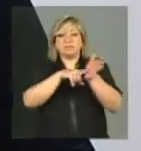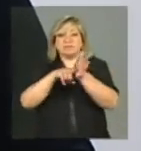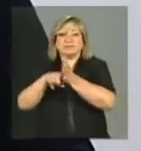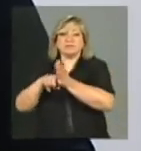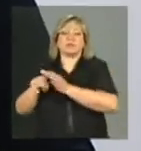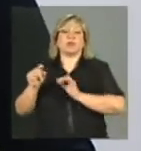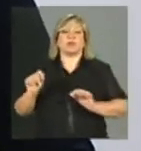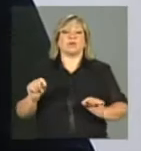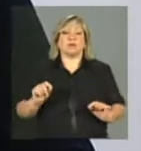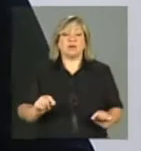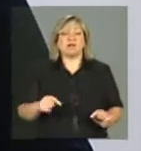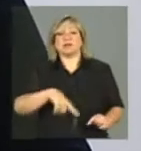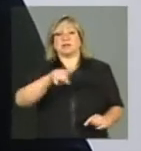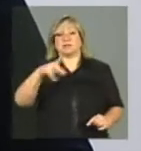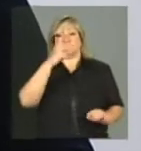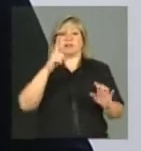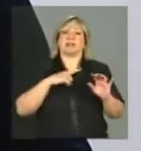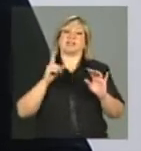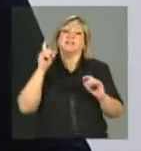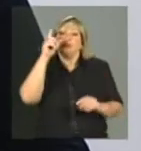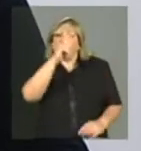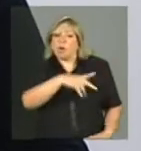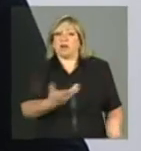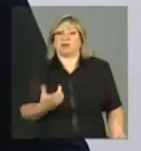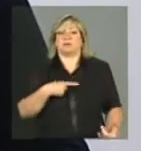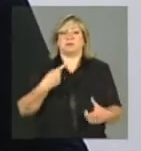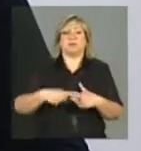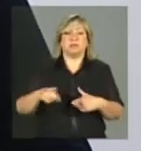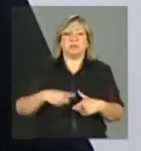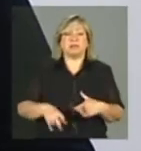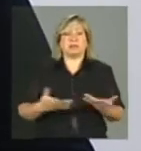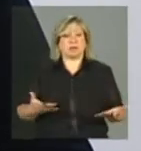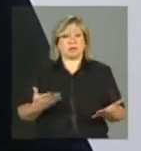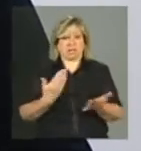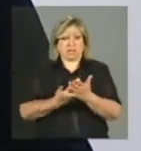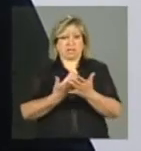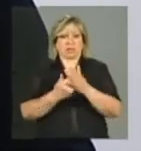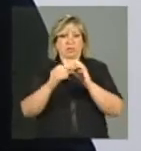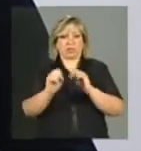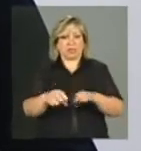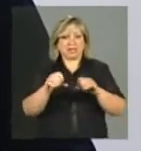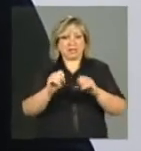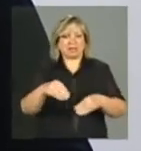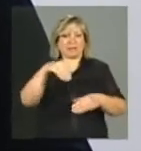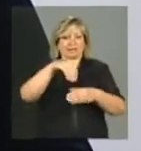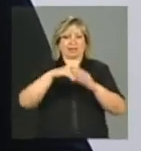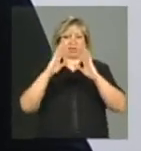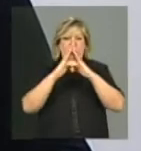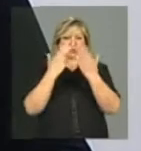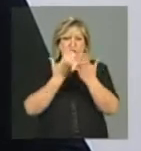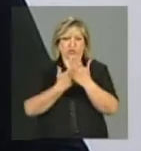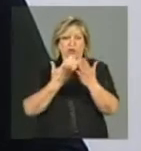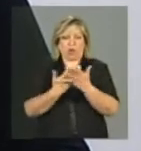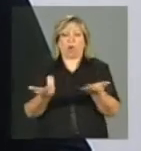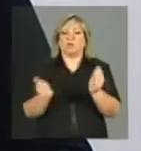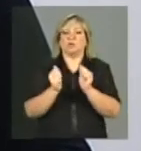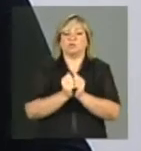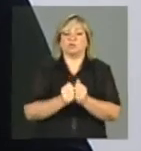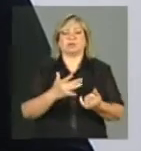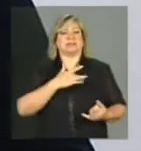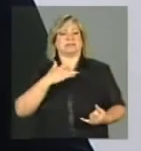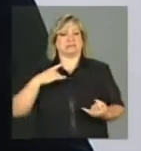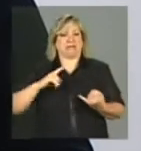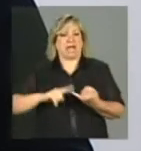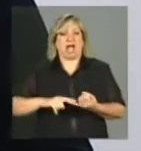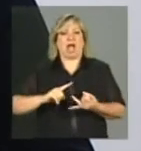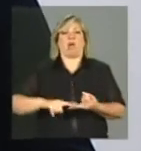estão com dificuldades, né? Ou excluídas dos nossos processos. Então, a educação nas suas escolas, junto com a saúde, junto com a ciência